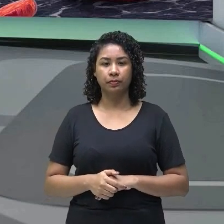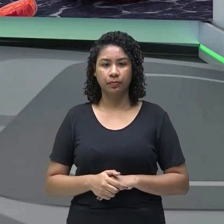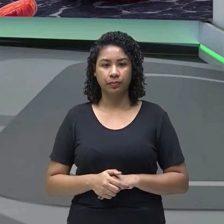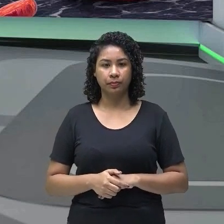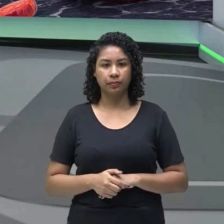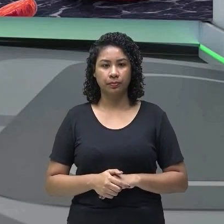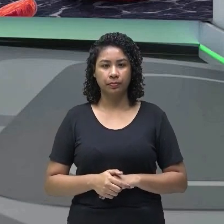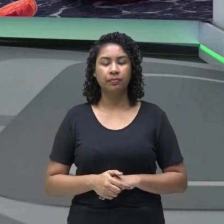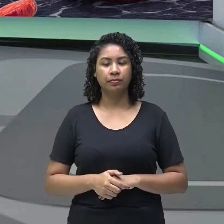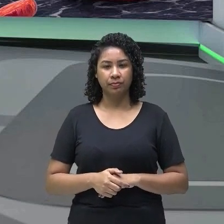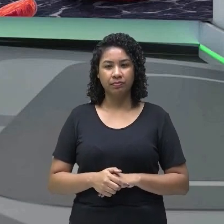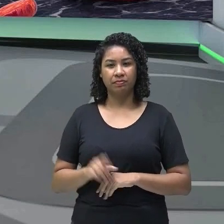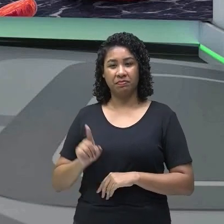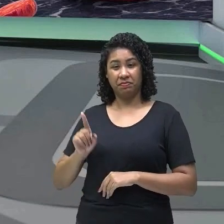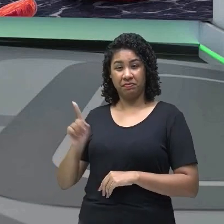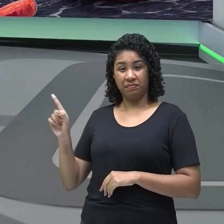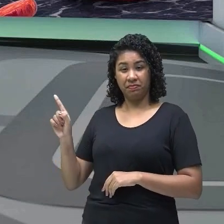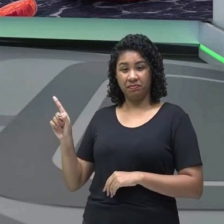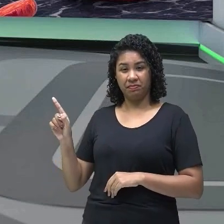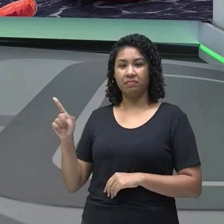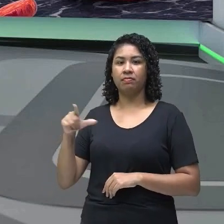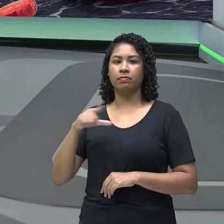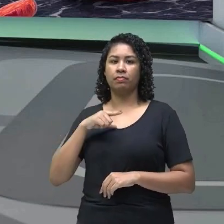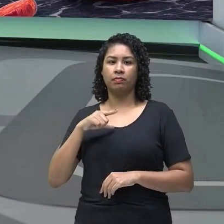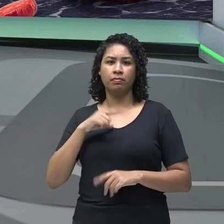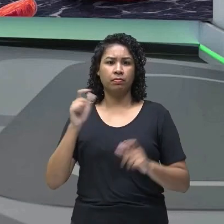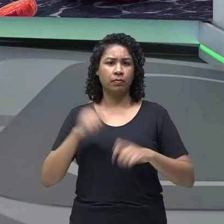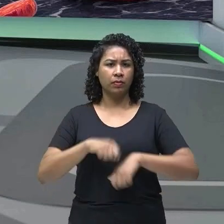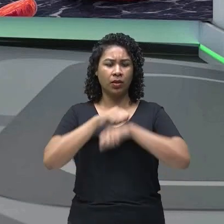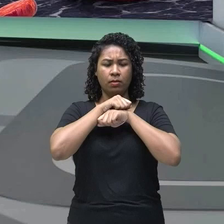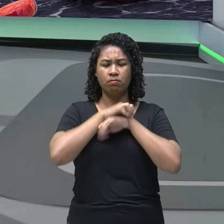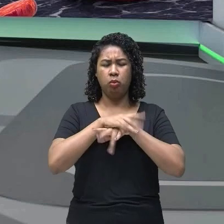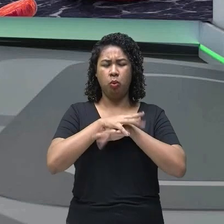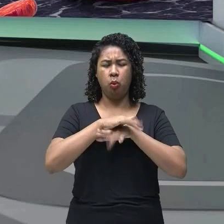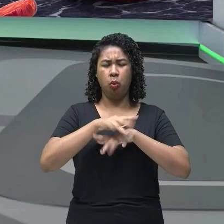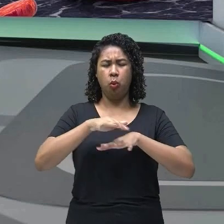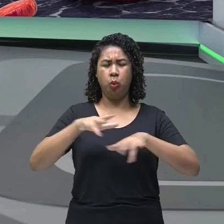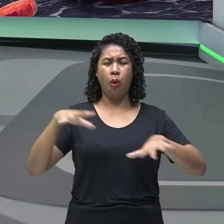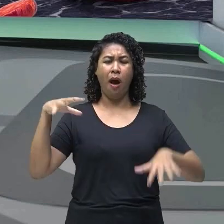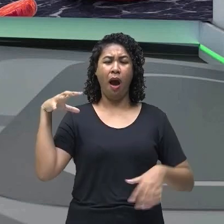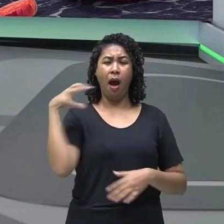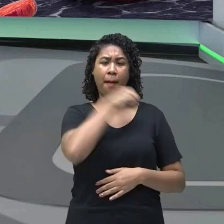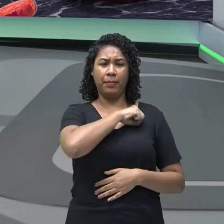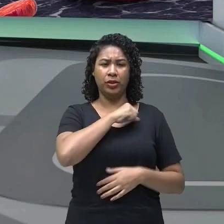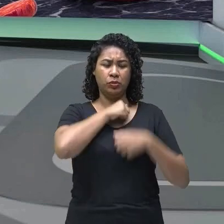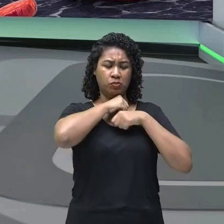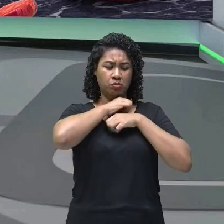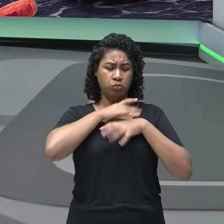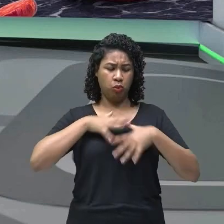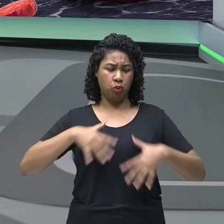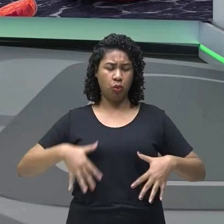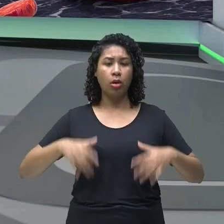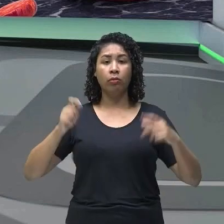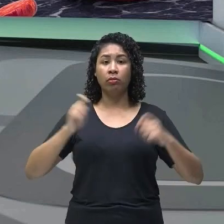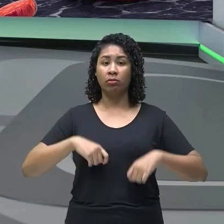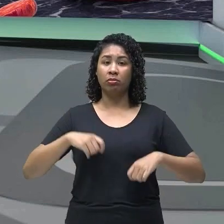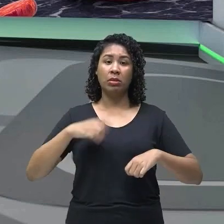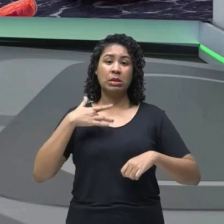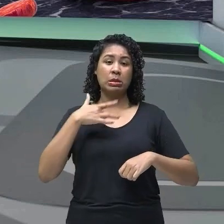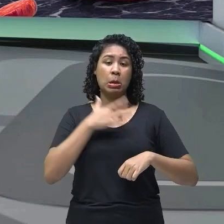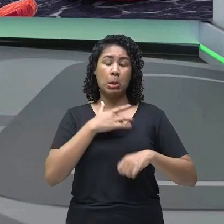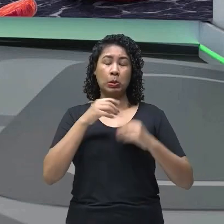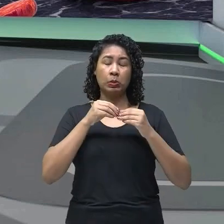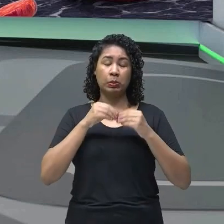Apesar do seu tamanho, se multiplicam em grande velocidade e são prejudiciais à saúde.